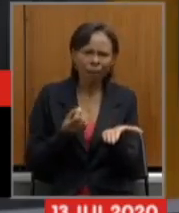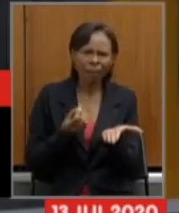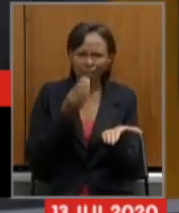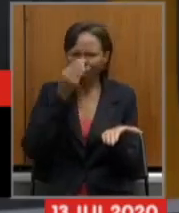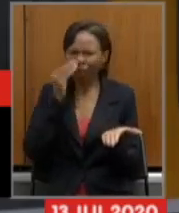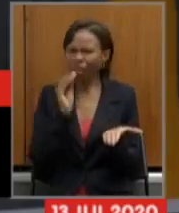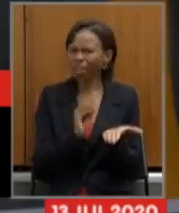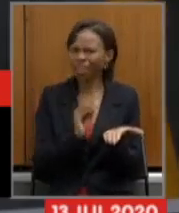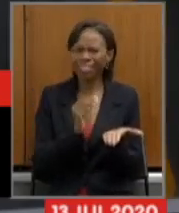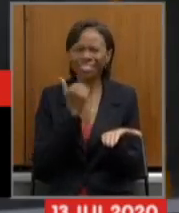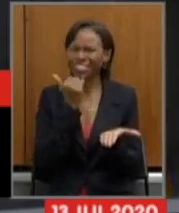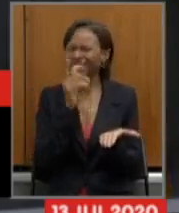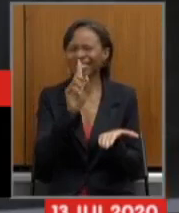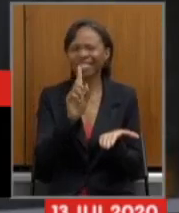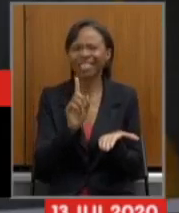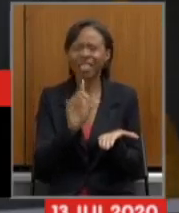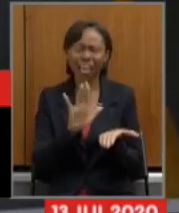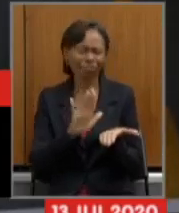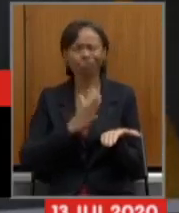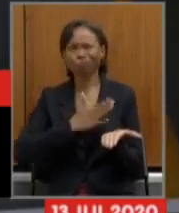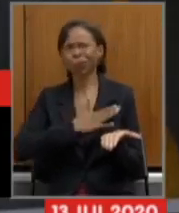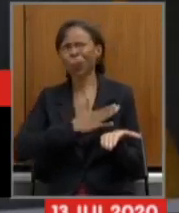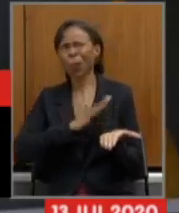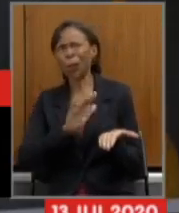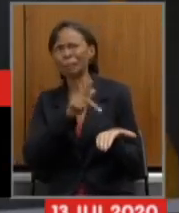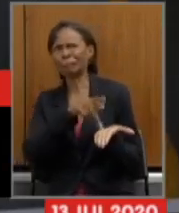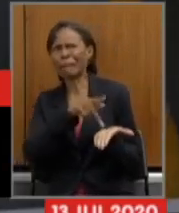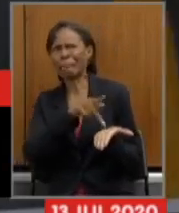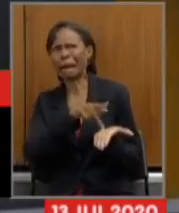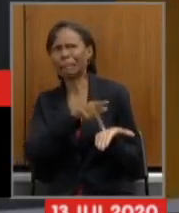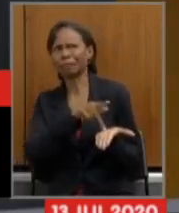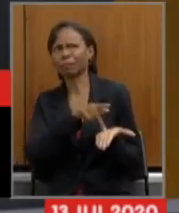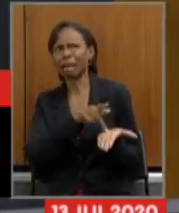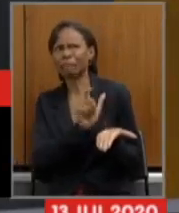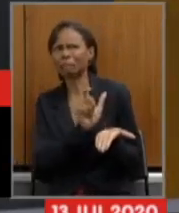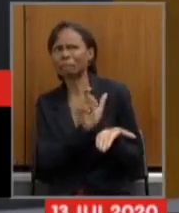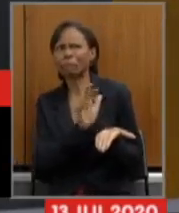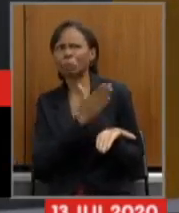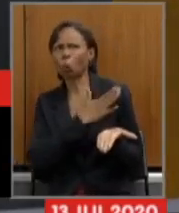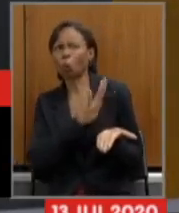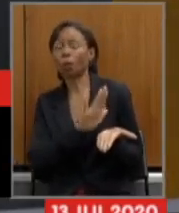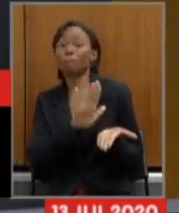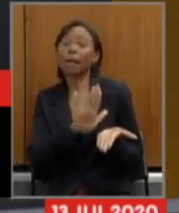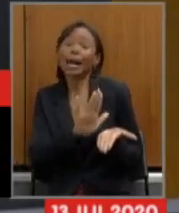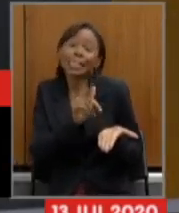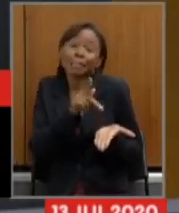não gostar dela, mas, no final, ela se faz presente.